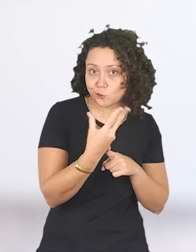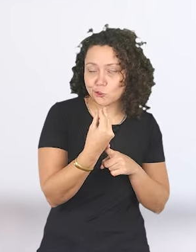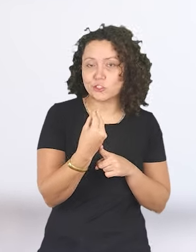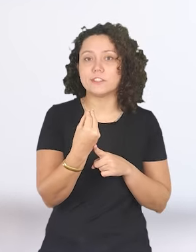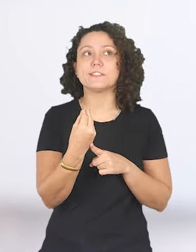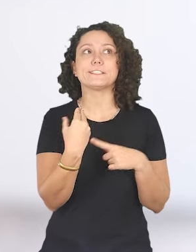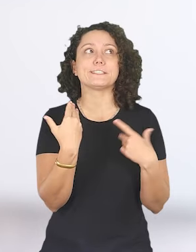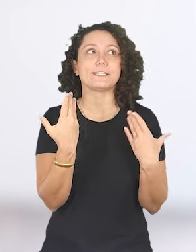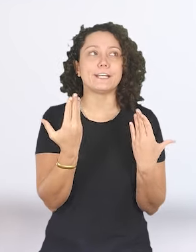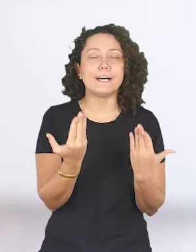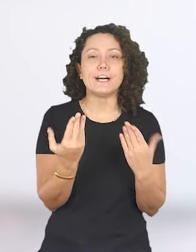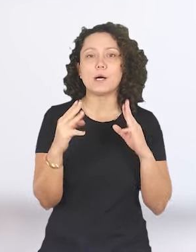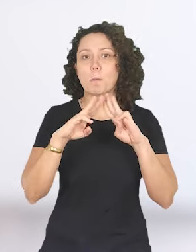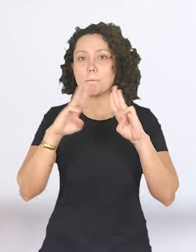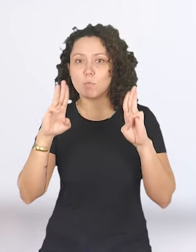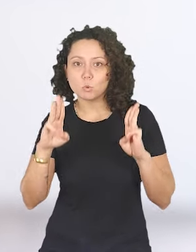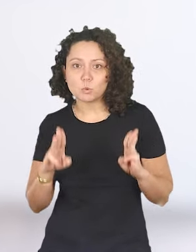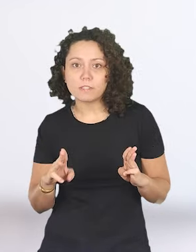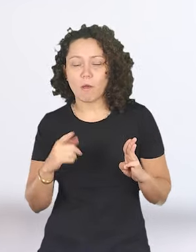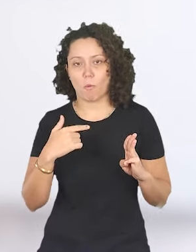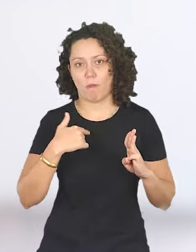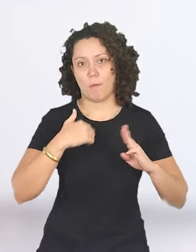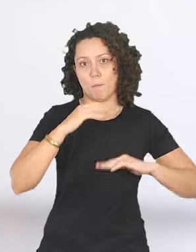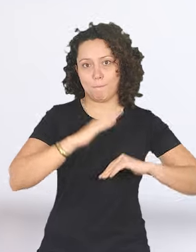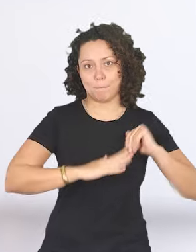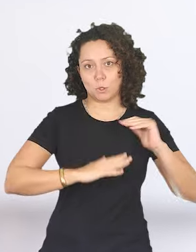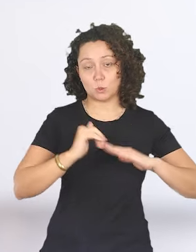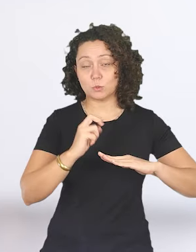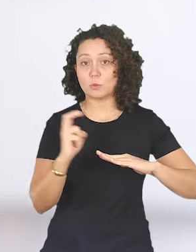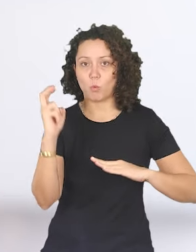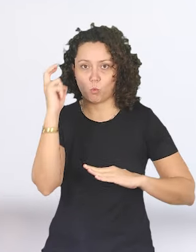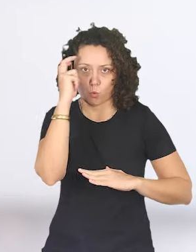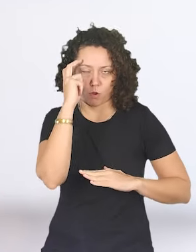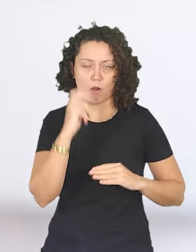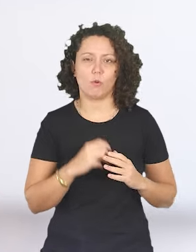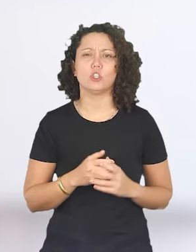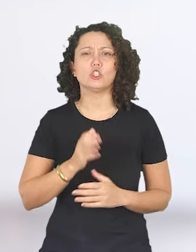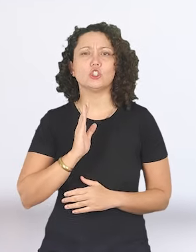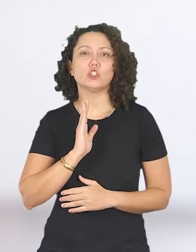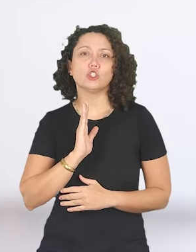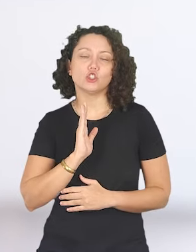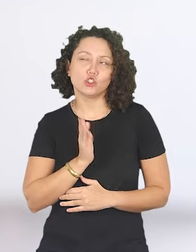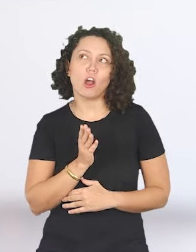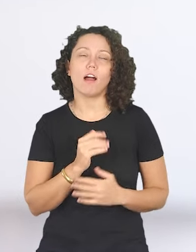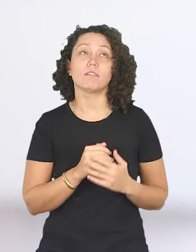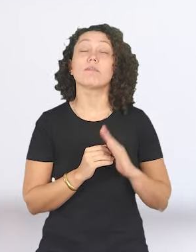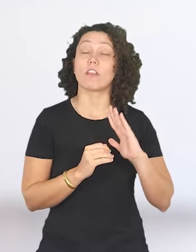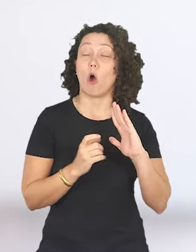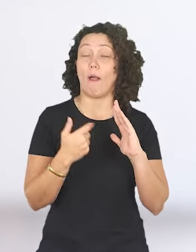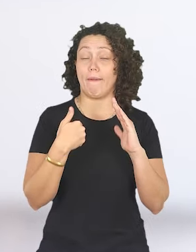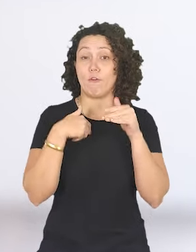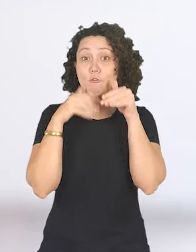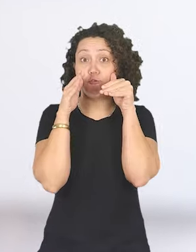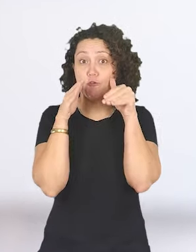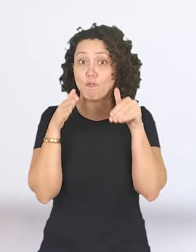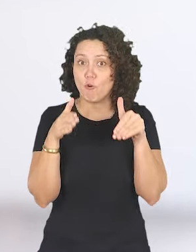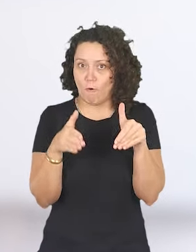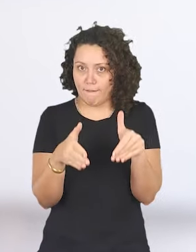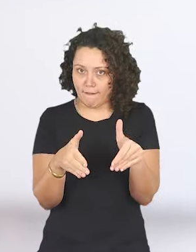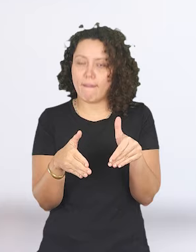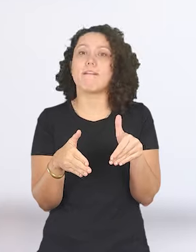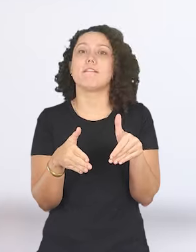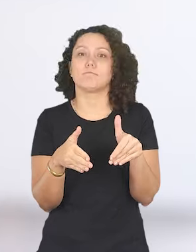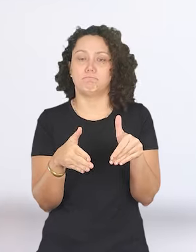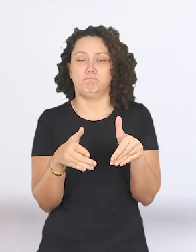artistas, em museus, então já fiz, me especializei em produção